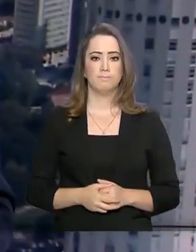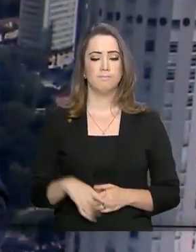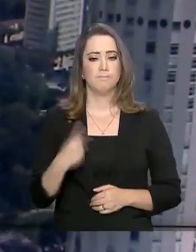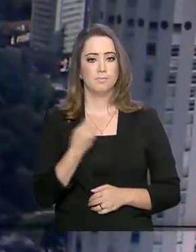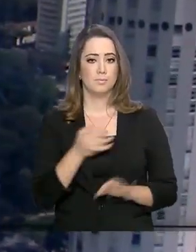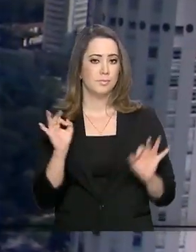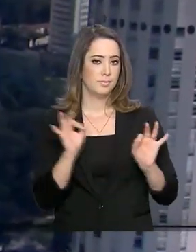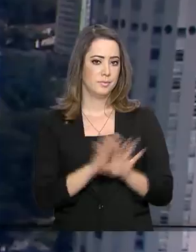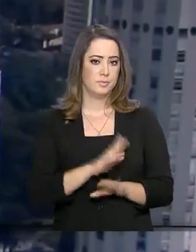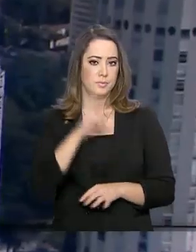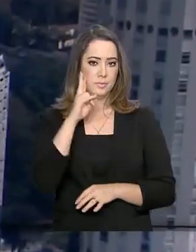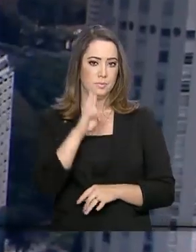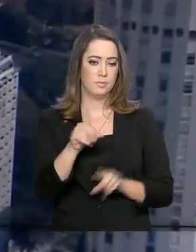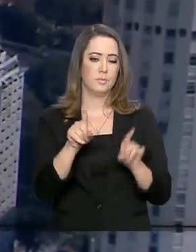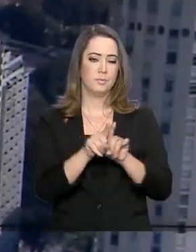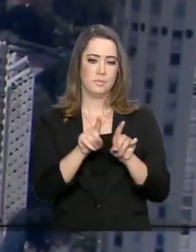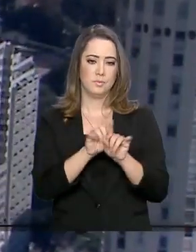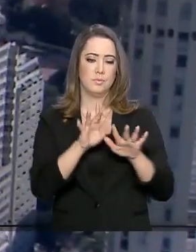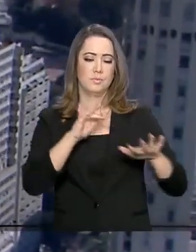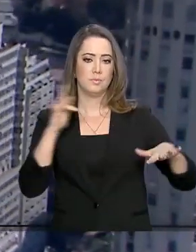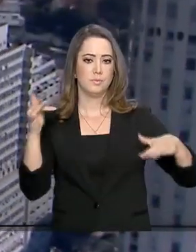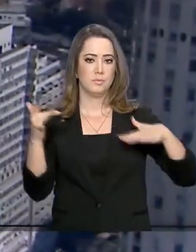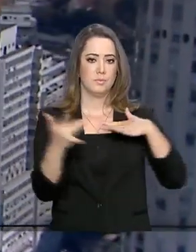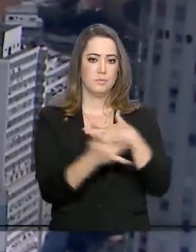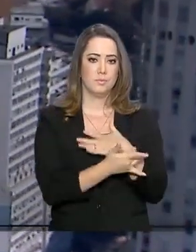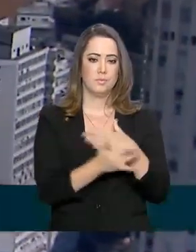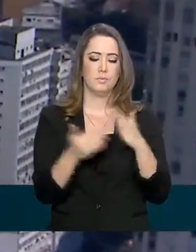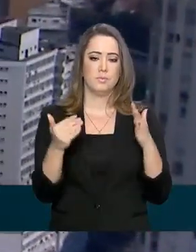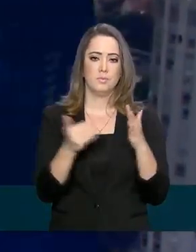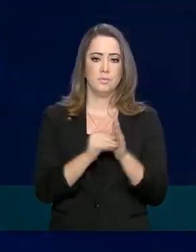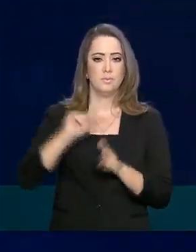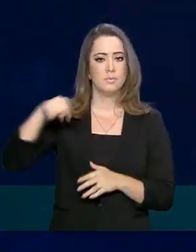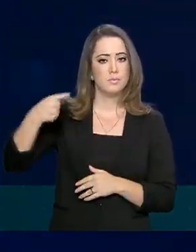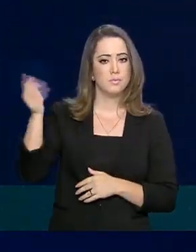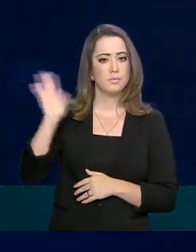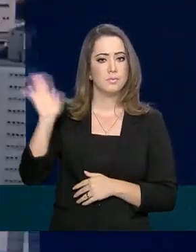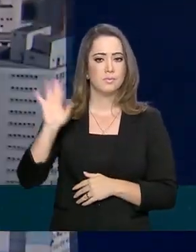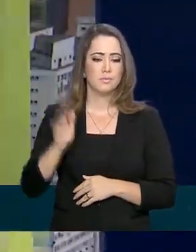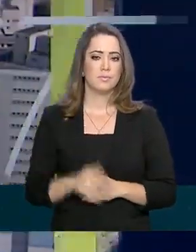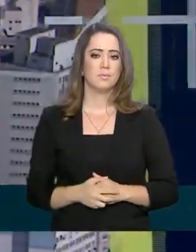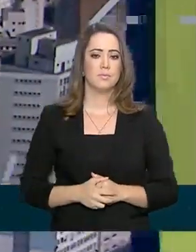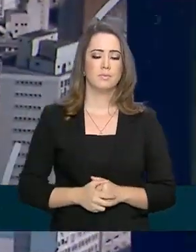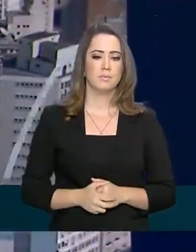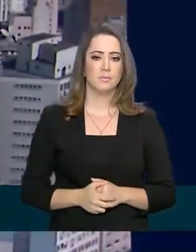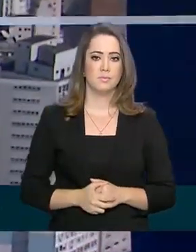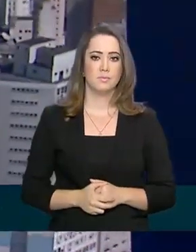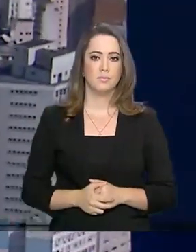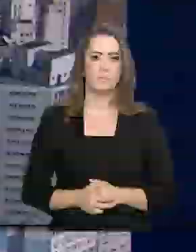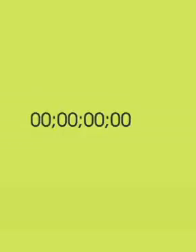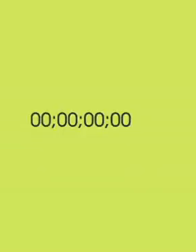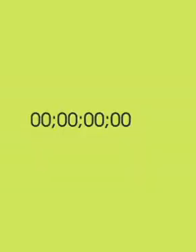O governo agora fica por aqui. Continue nos acompanhando também pelas redes sociais. Até a próxima edição.